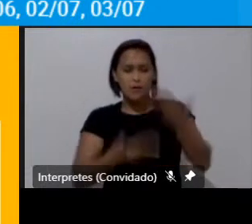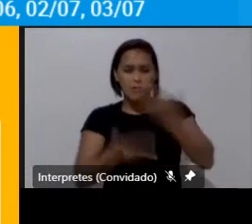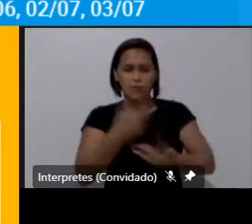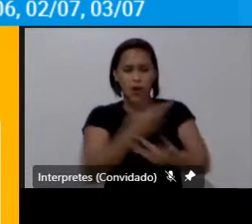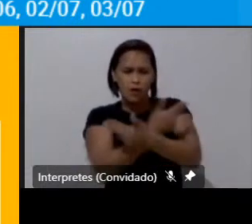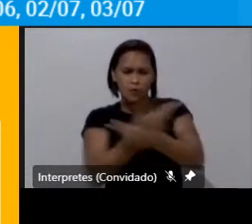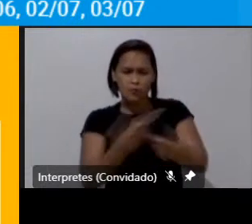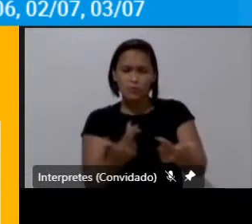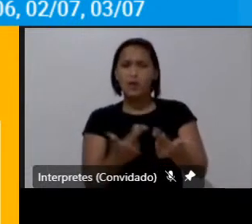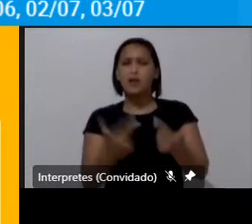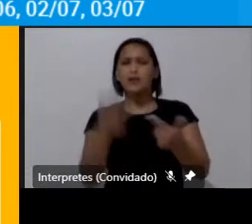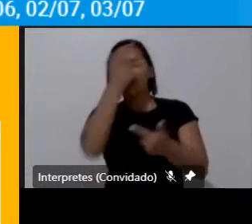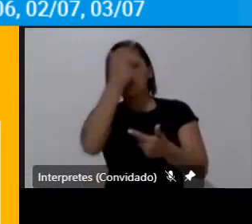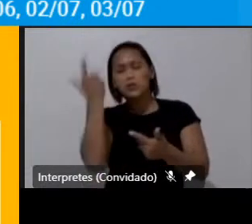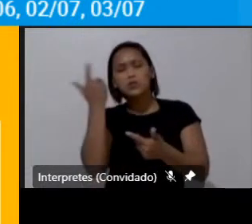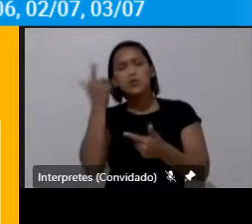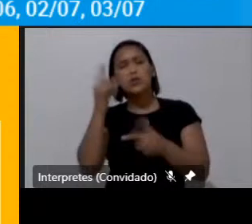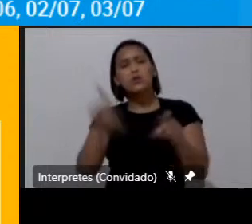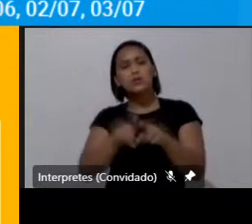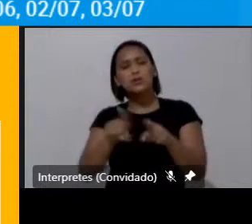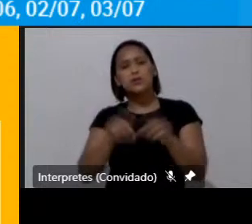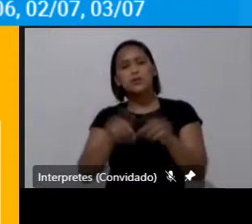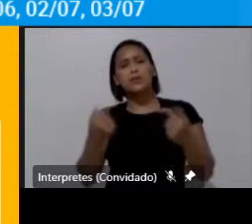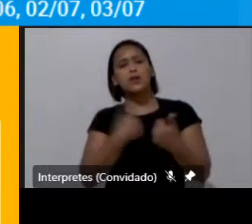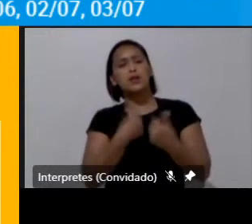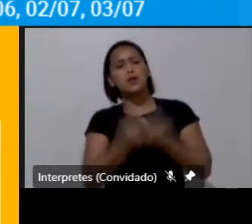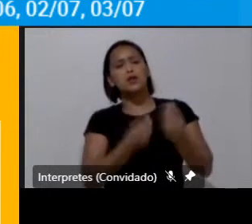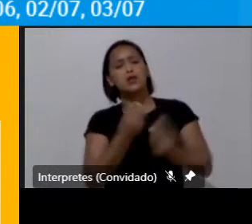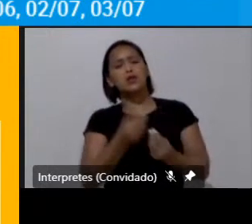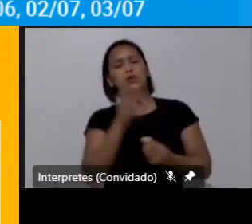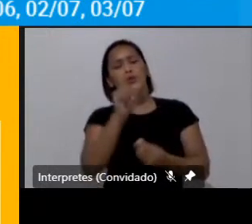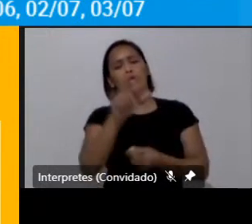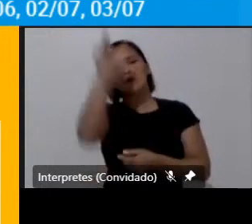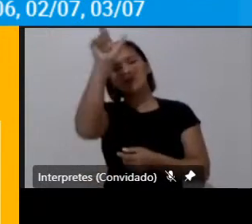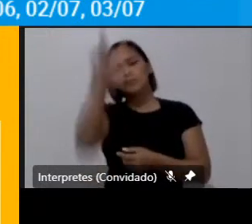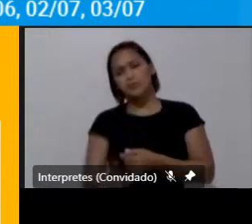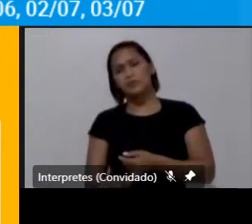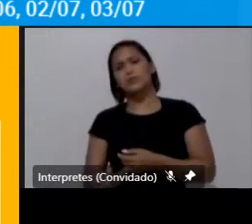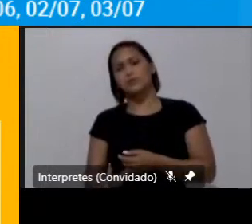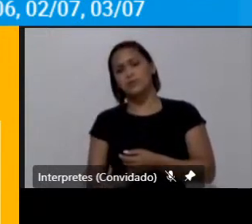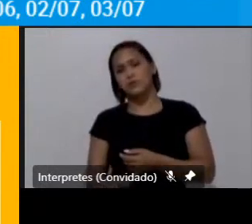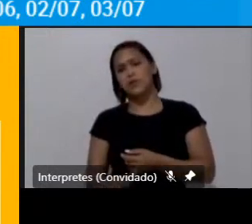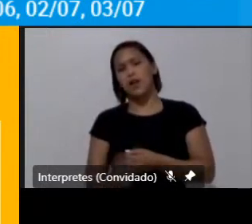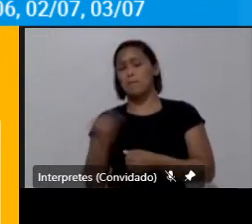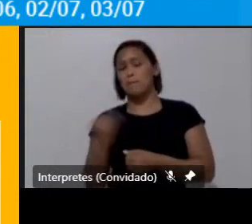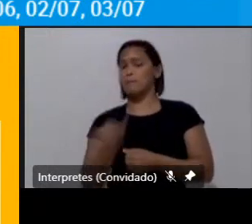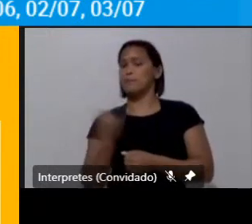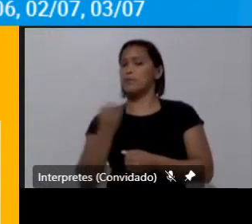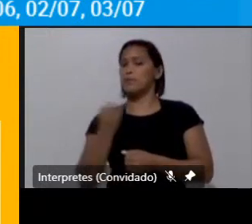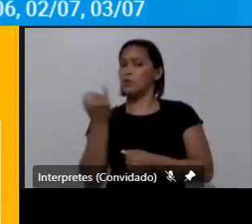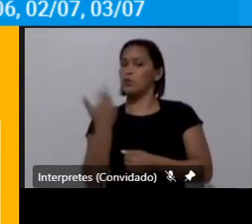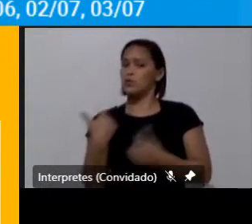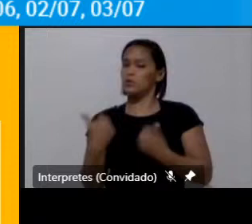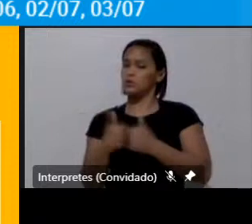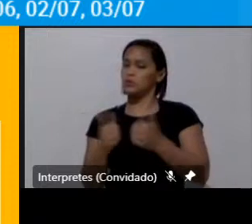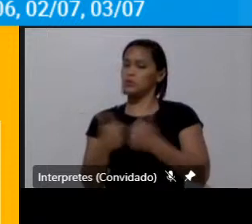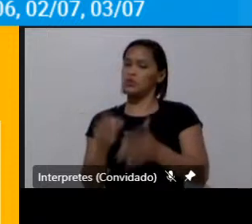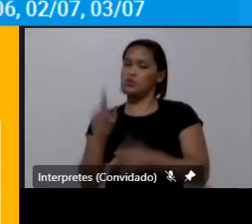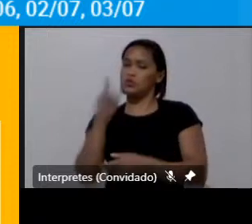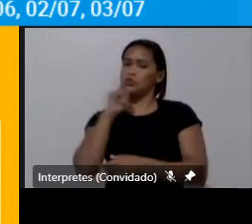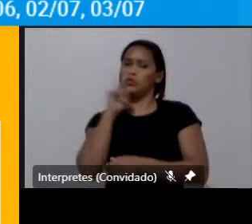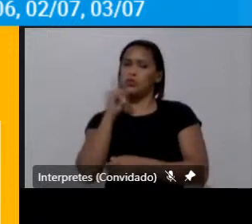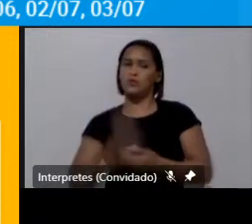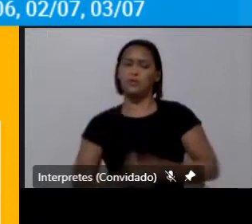operadores e o quanto isso é fundamental para o nosso cotidiano